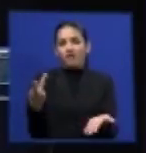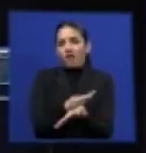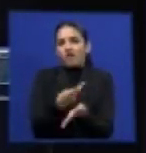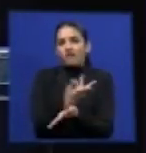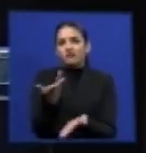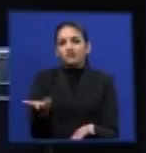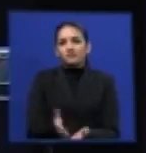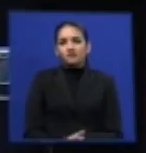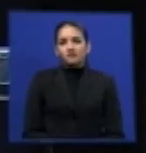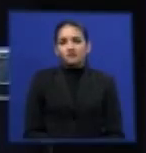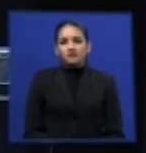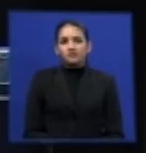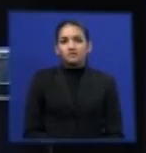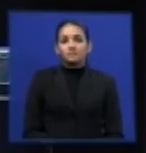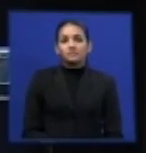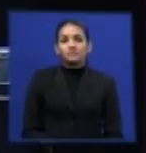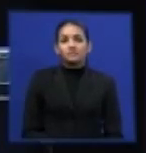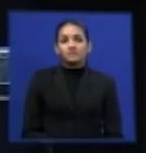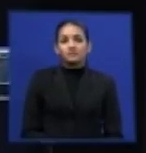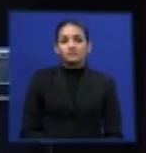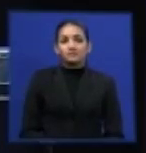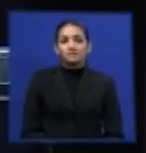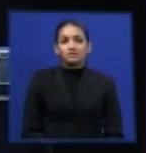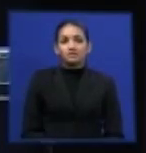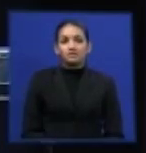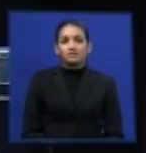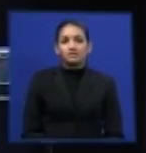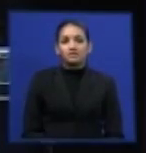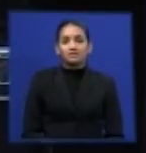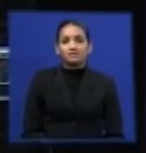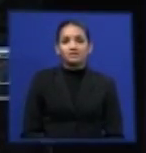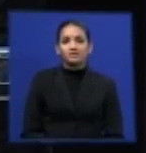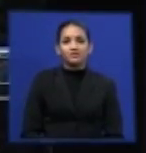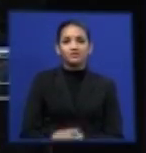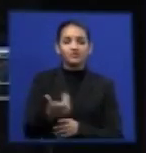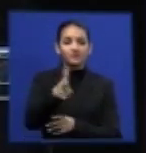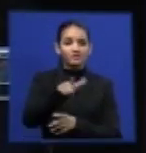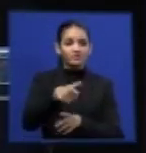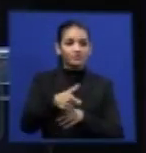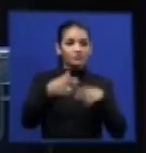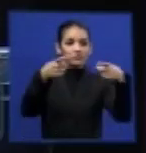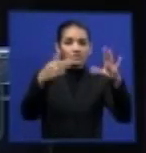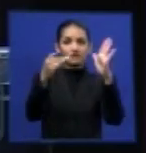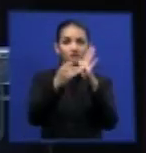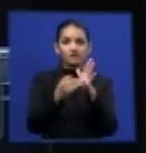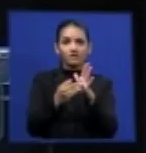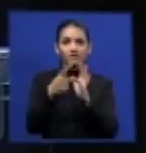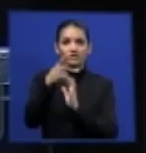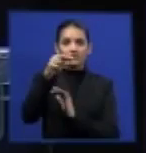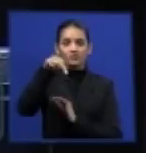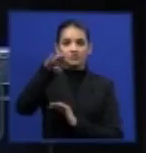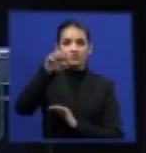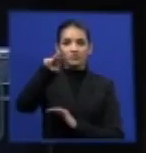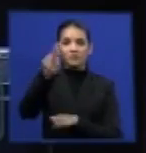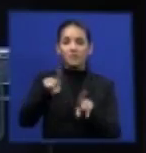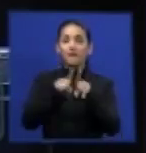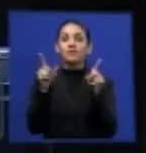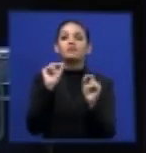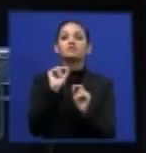de não darem a ofender a destruição perfeita. Mas o que tem a ver isso com o que eu quero dizer?